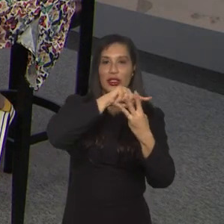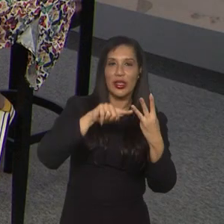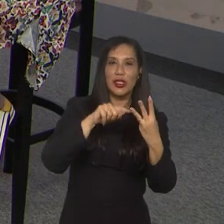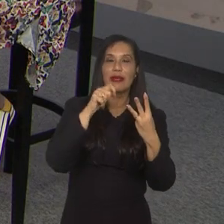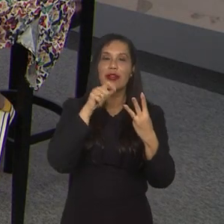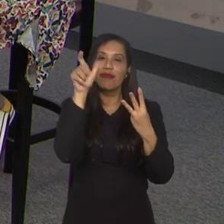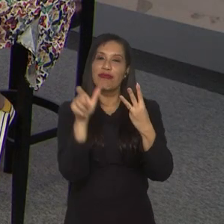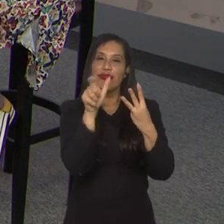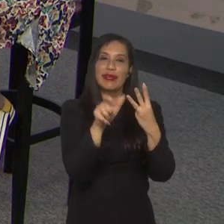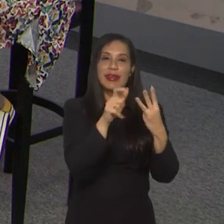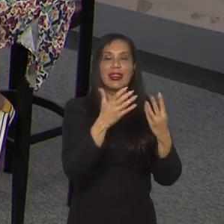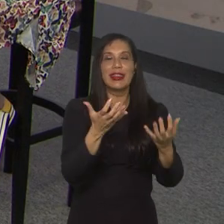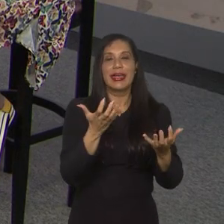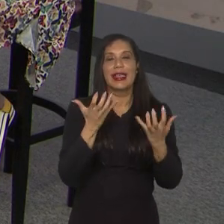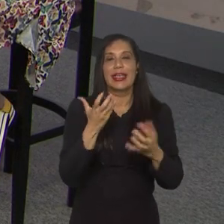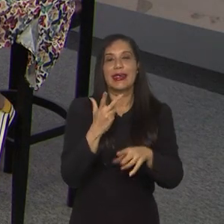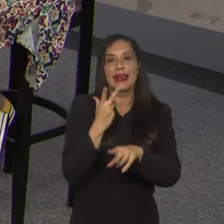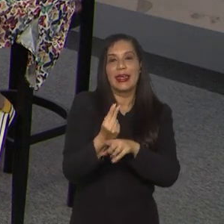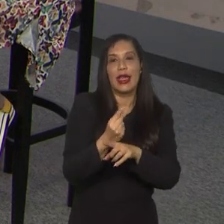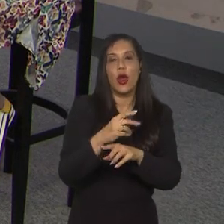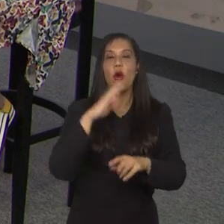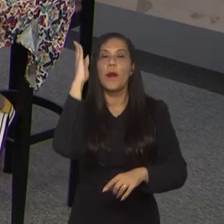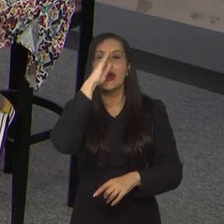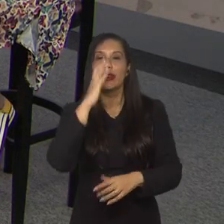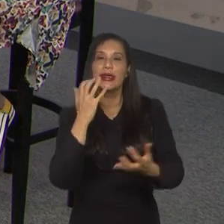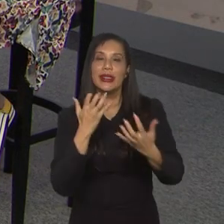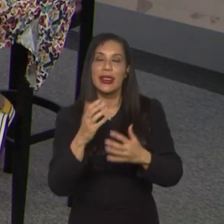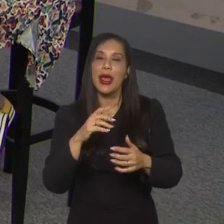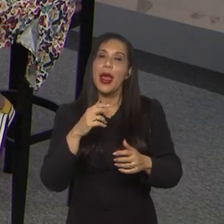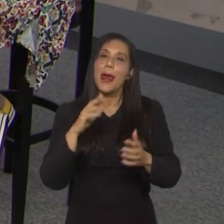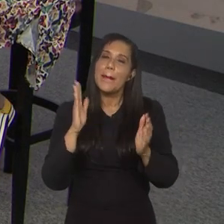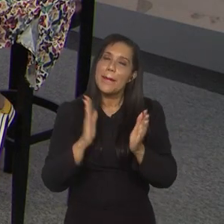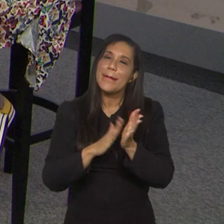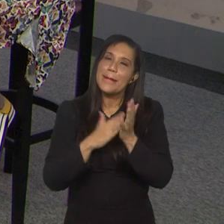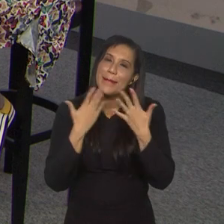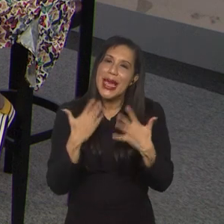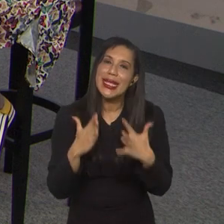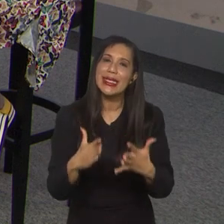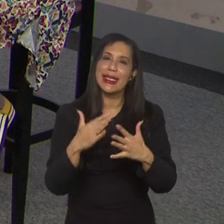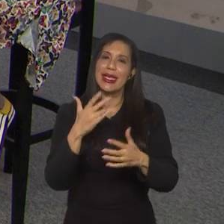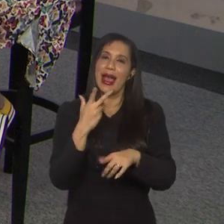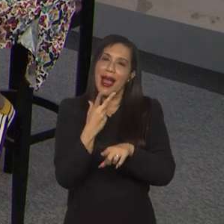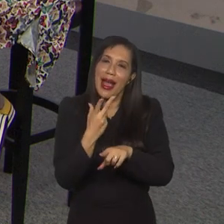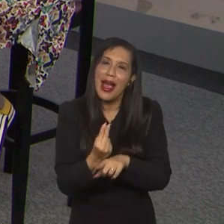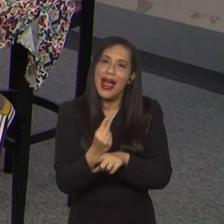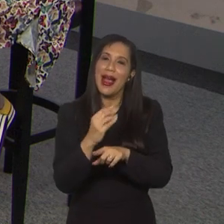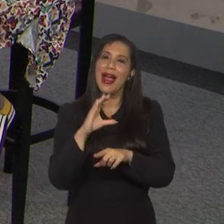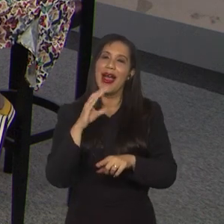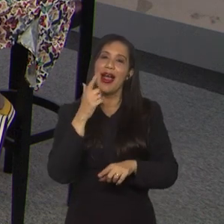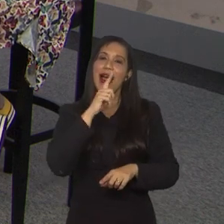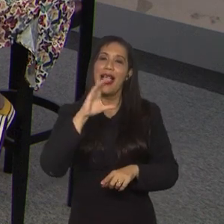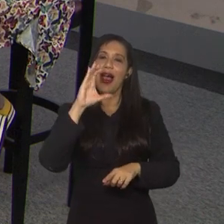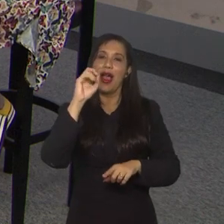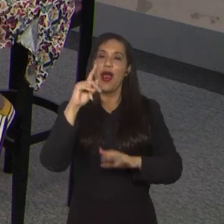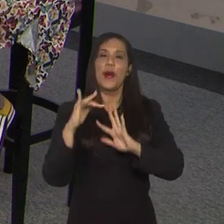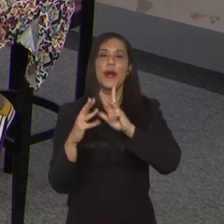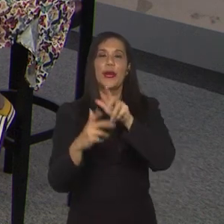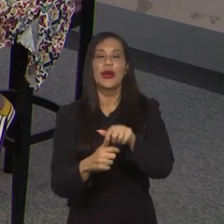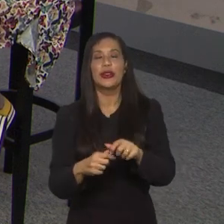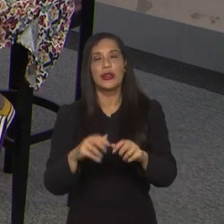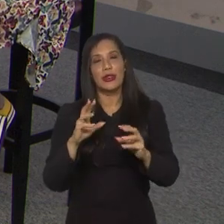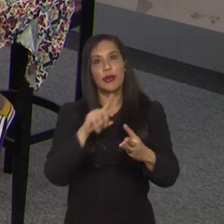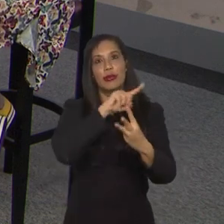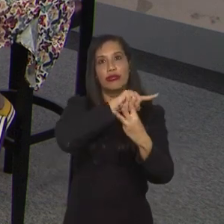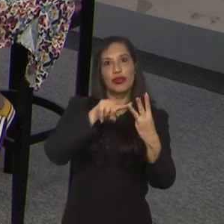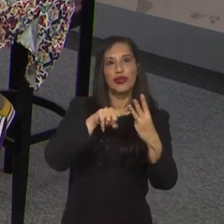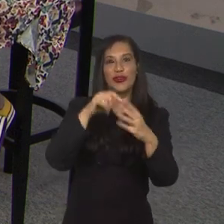o Brasil inteiro queria isso, né? Elas mereciam ganhar a Copa. É tipo assim, a gente olha para a seleção feminina e gente imagina o trio